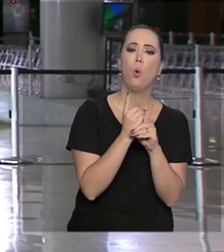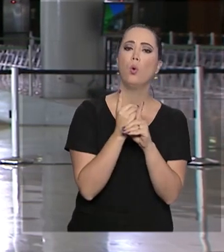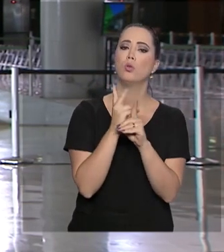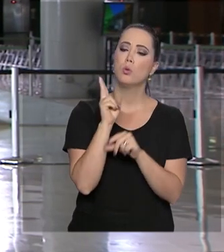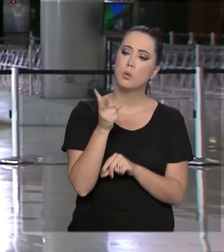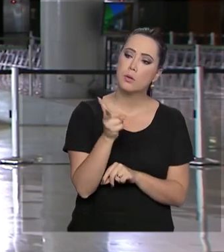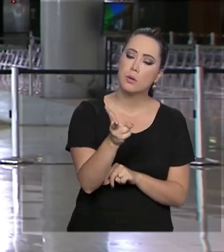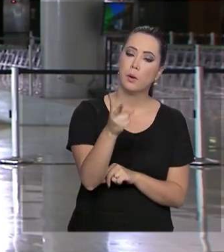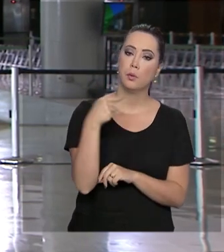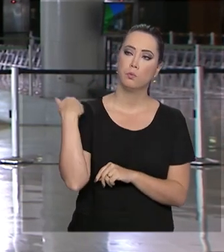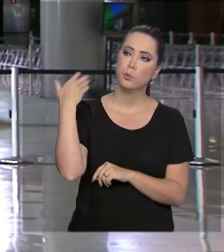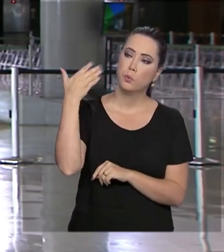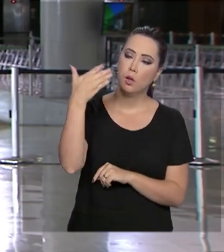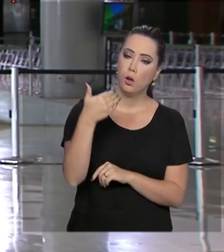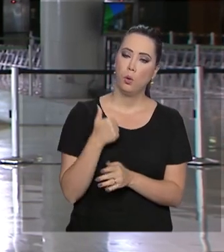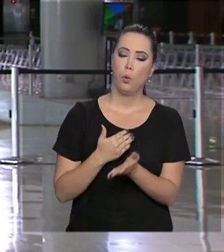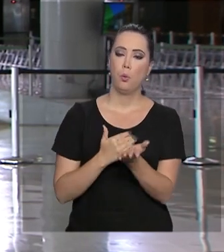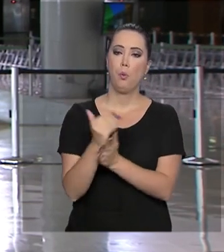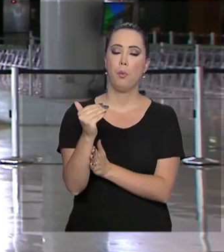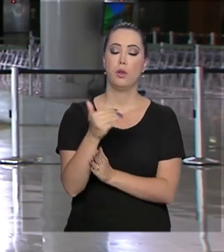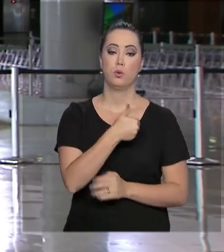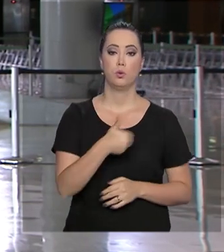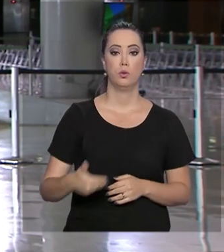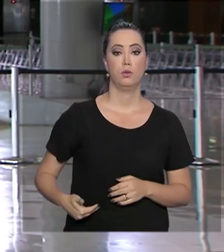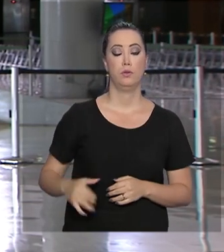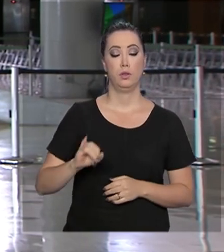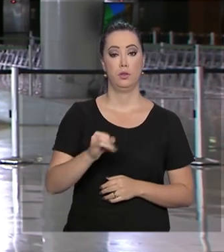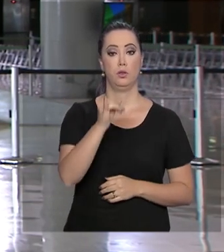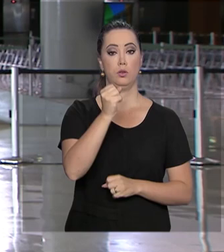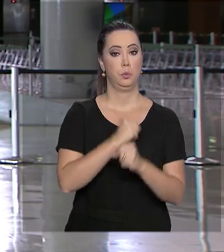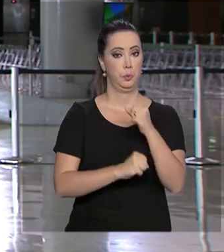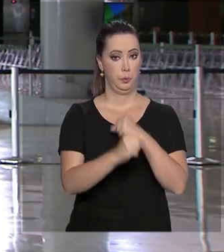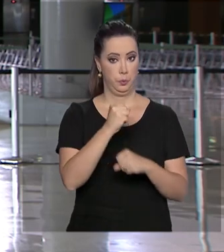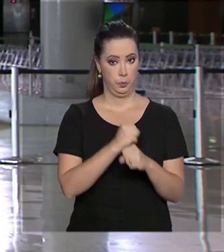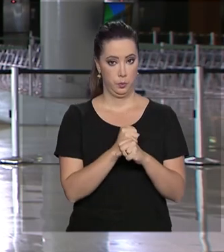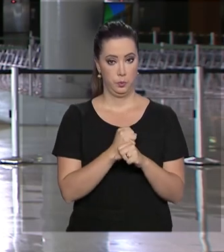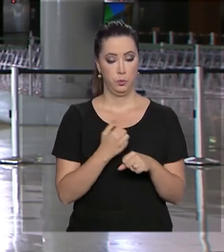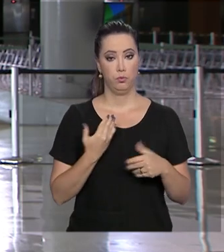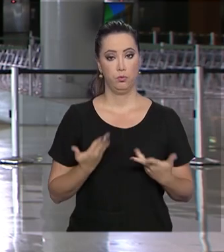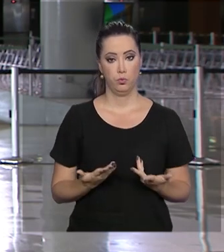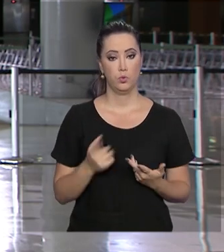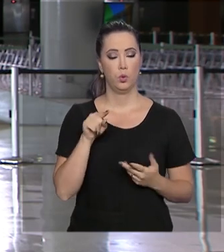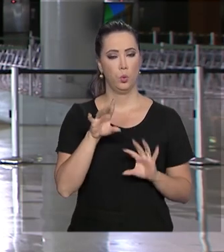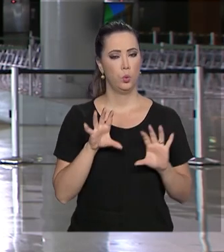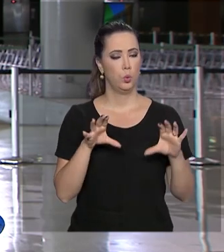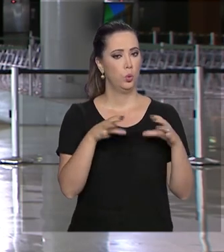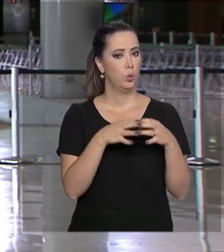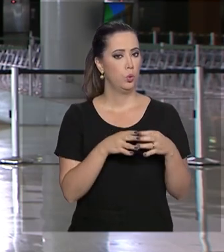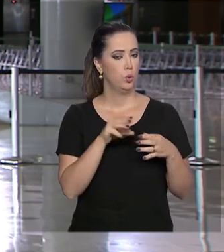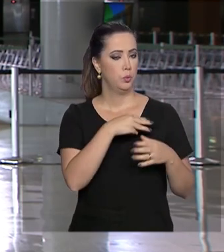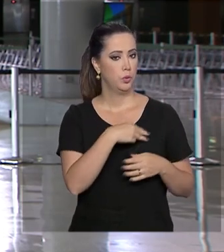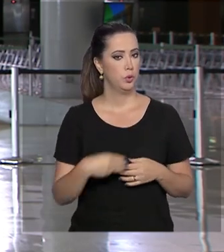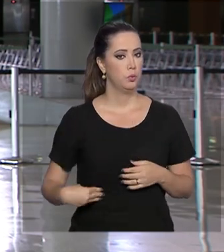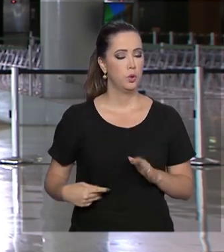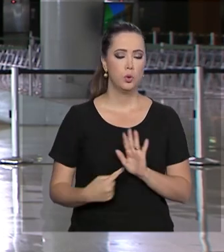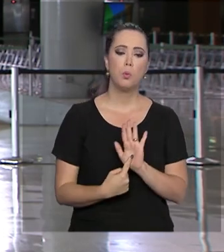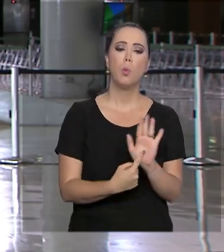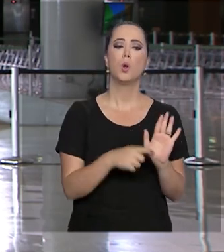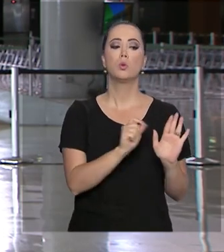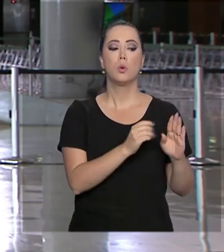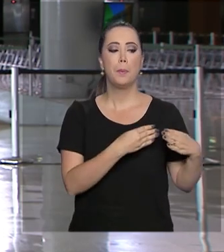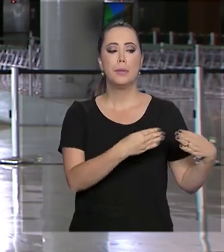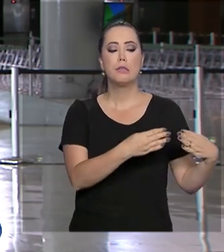periodicamente desde o início do mandato, em janeiro do ano passado. Os ministros apresentam o que cada pasta tem